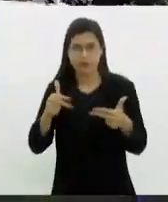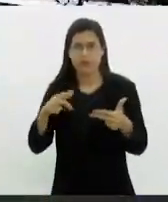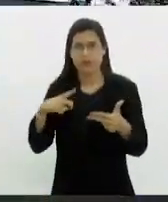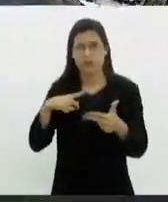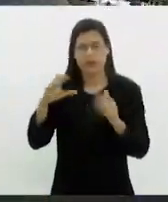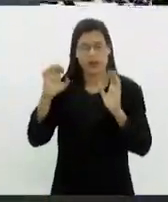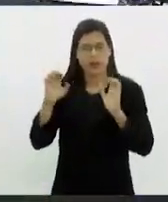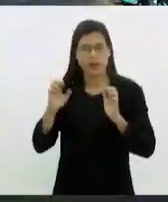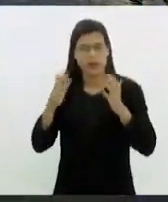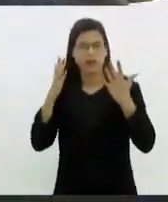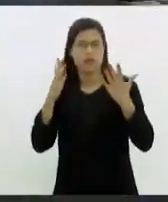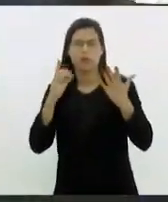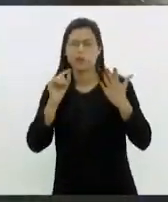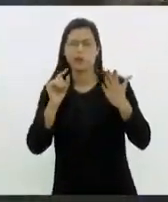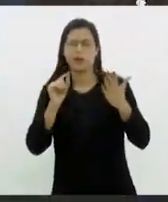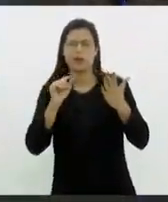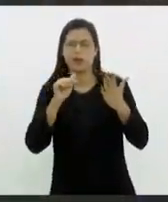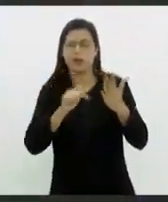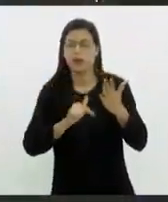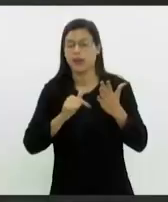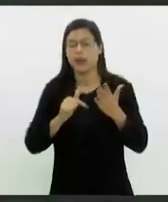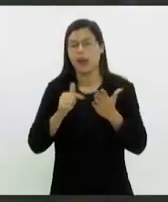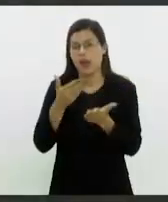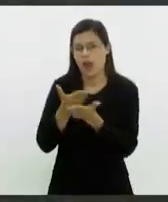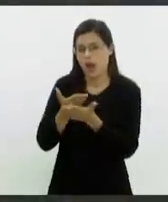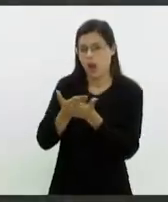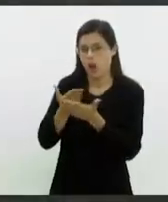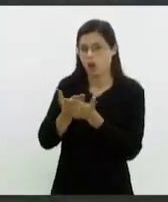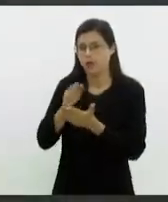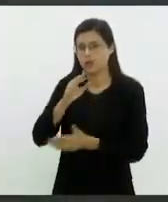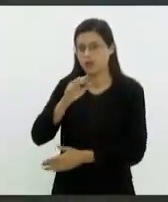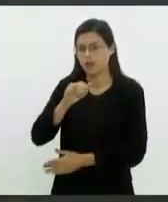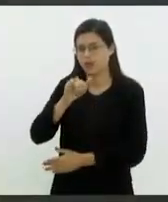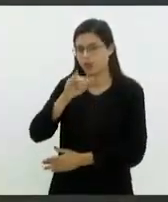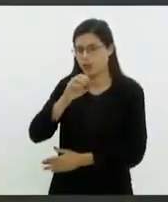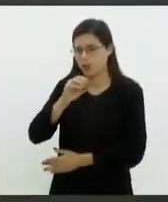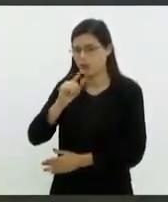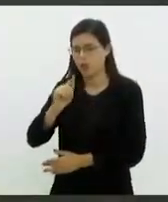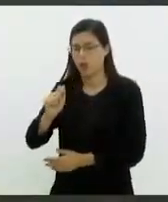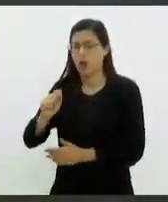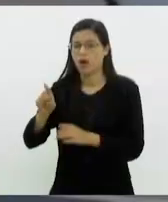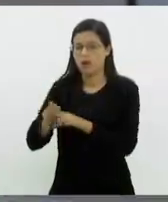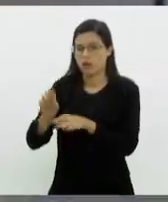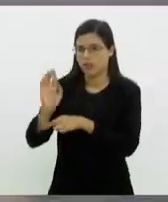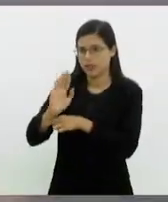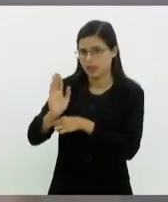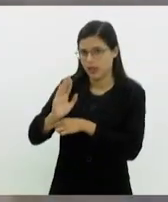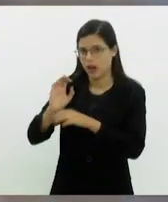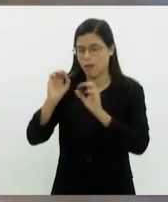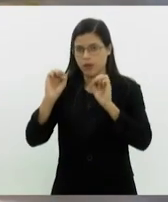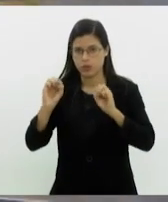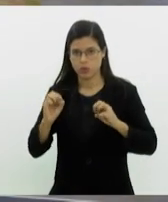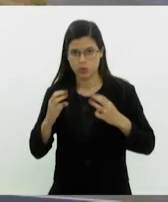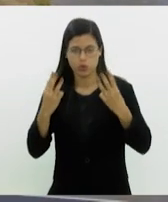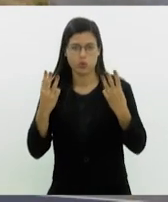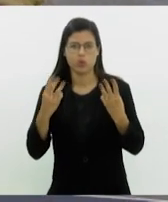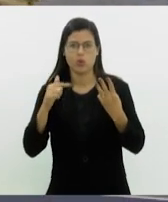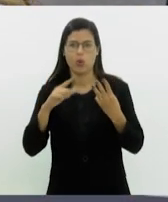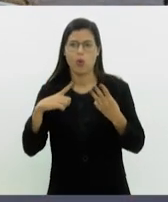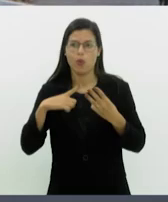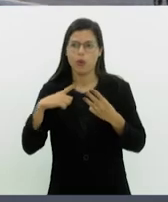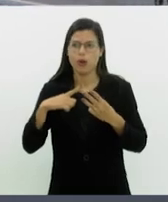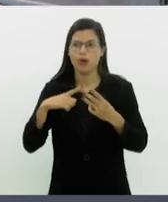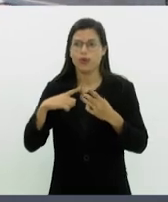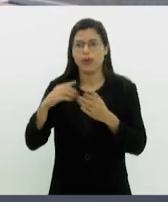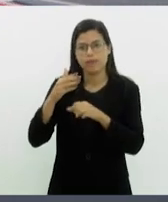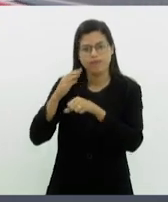diversas opções de entretenimento que oferece, como aulas de yoga, festival de cinema ao ar livre e shows. Além disso, há clínicas e palestras